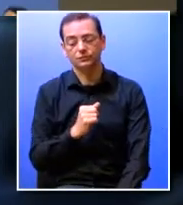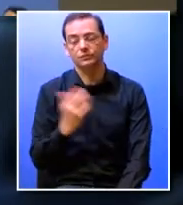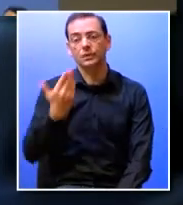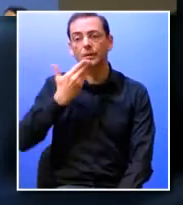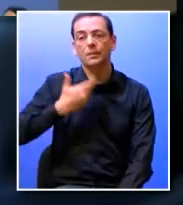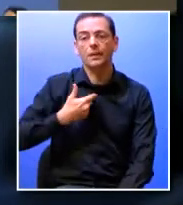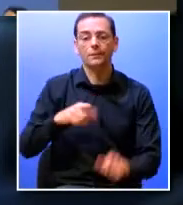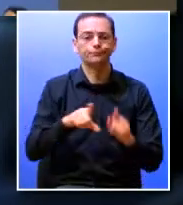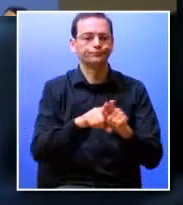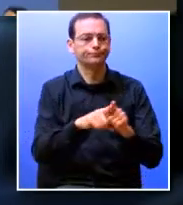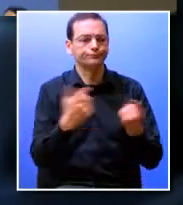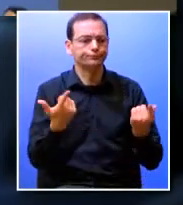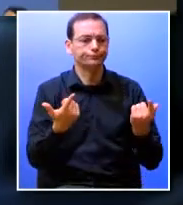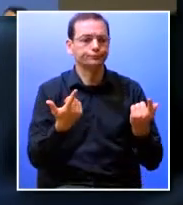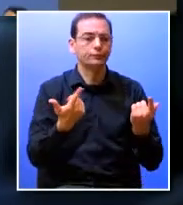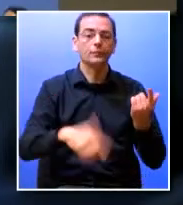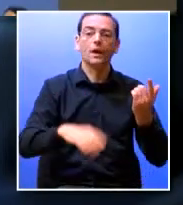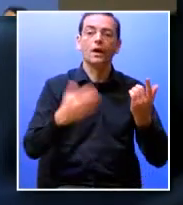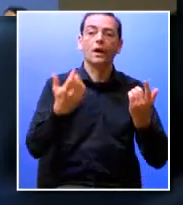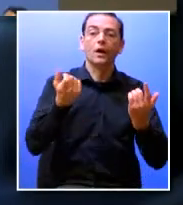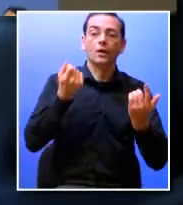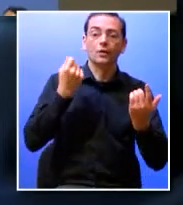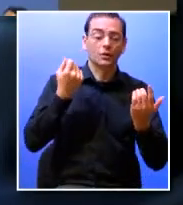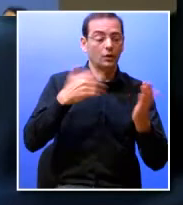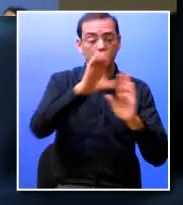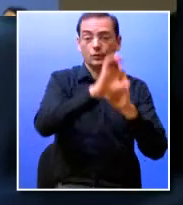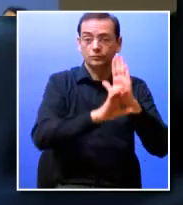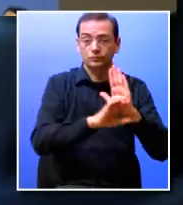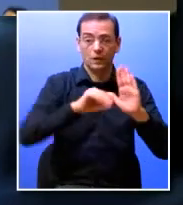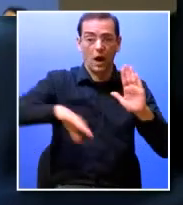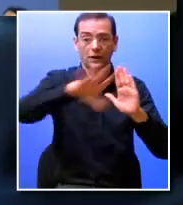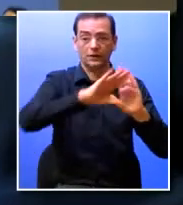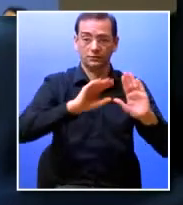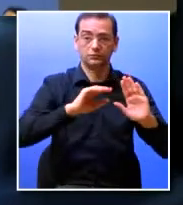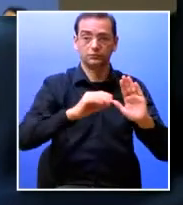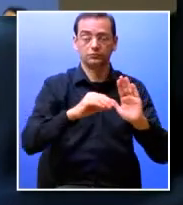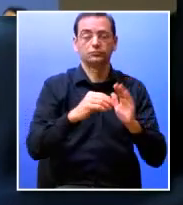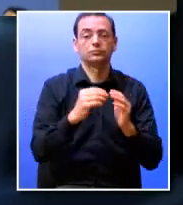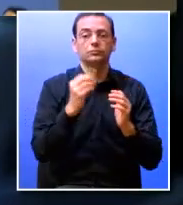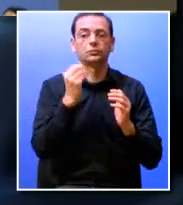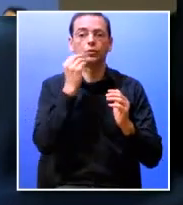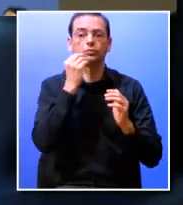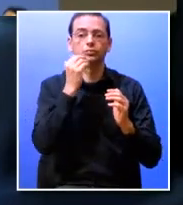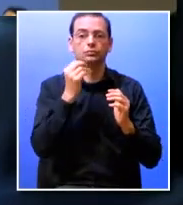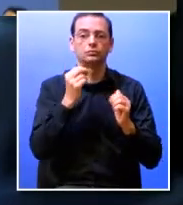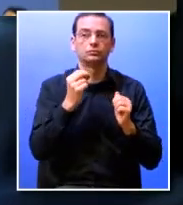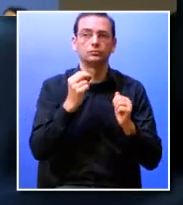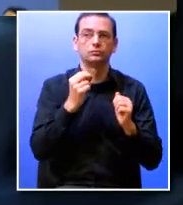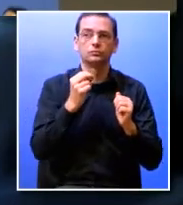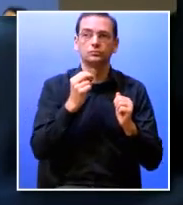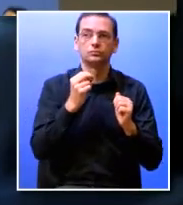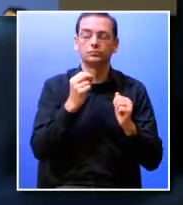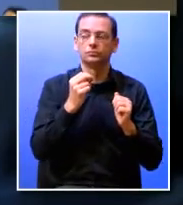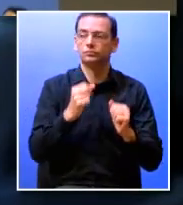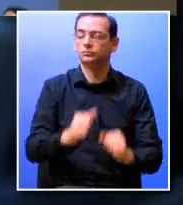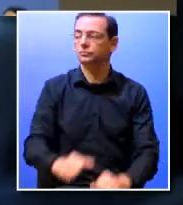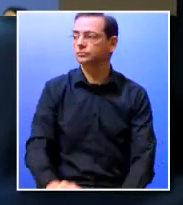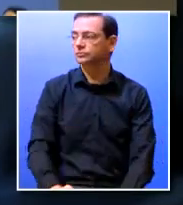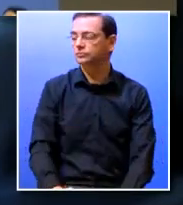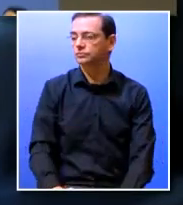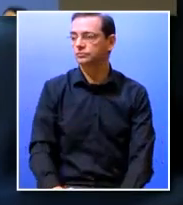desenvolver e pôr em prática a inovação curricular e pedagógica no ISCTE-UL uma questão mais uma vez me